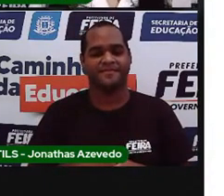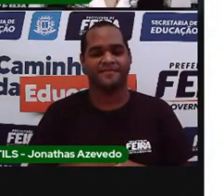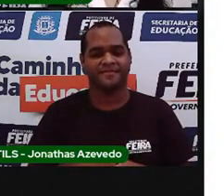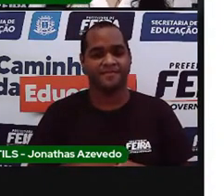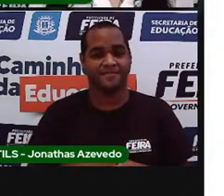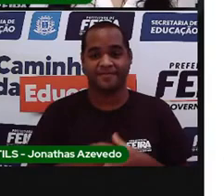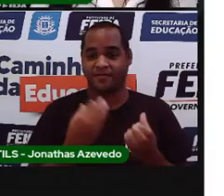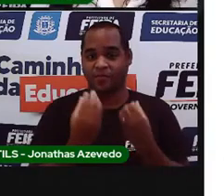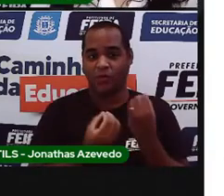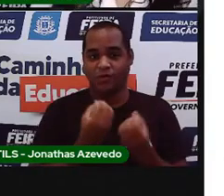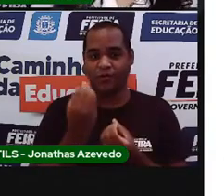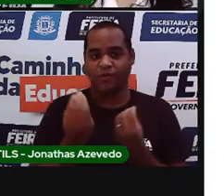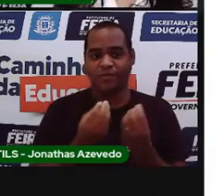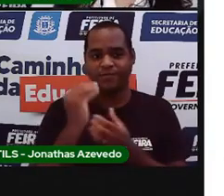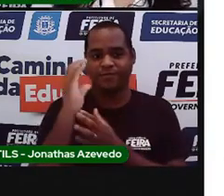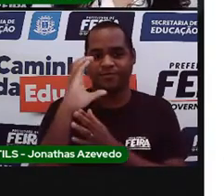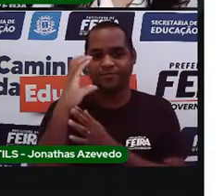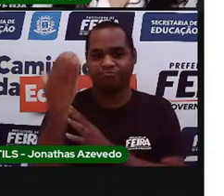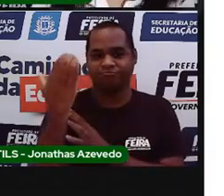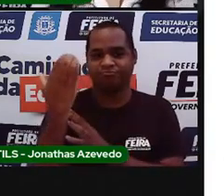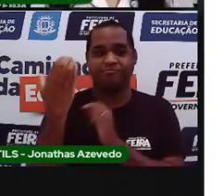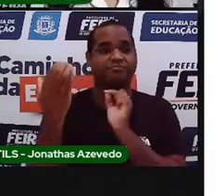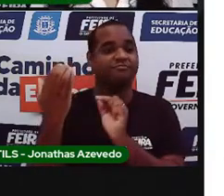Como está o tempo hoje?